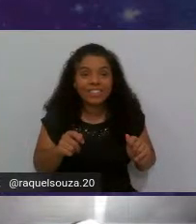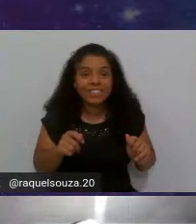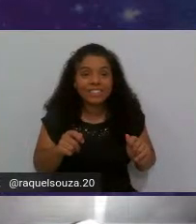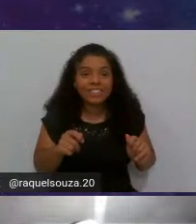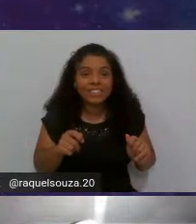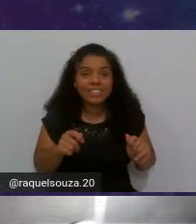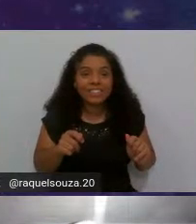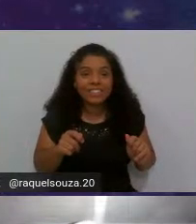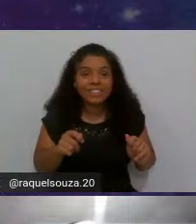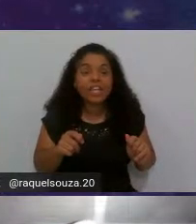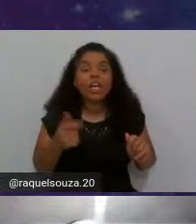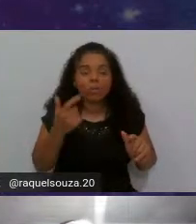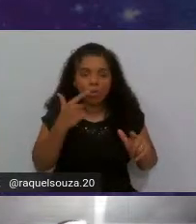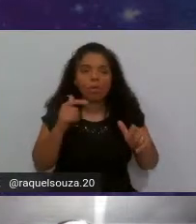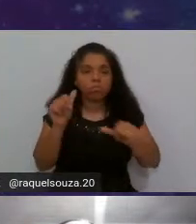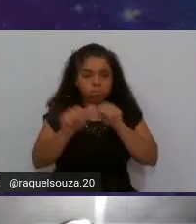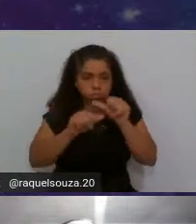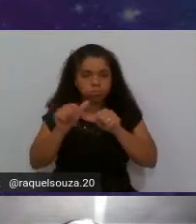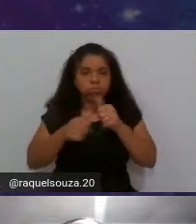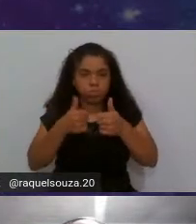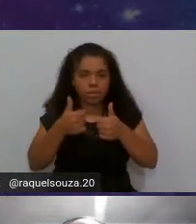vou fazer a alteração